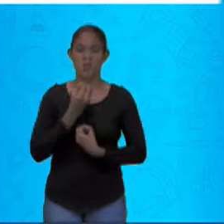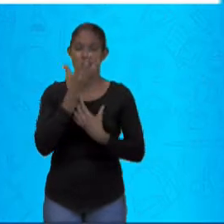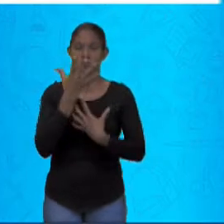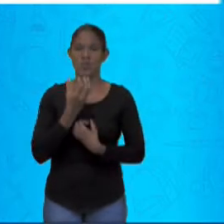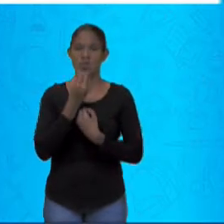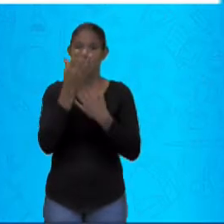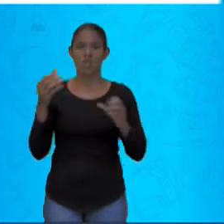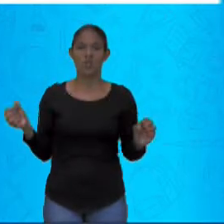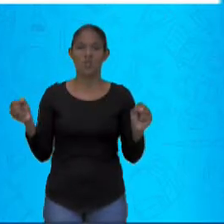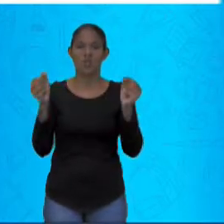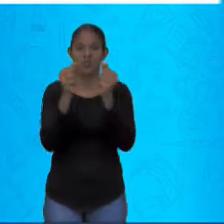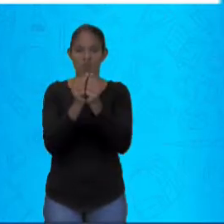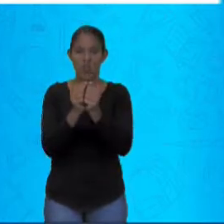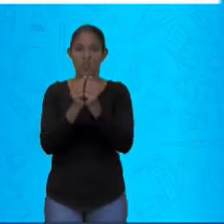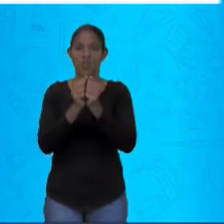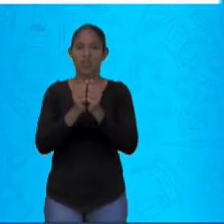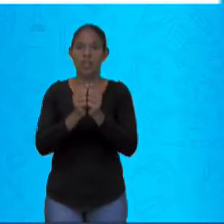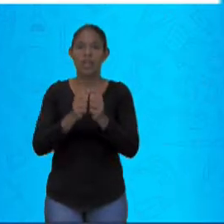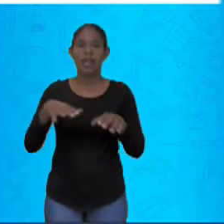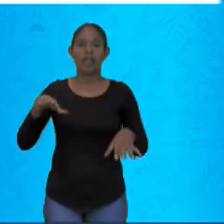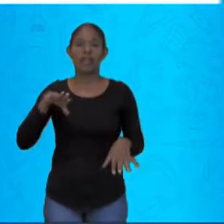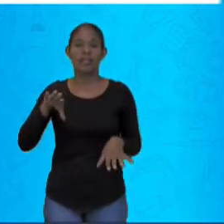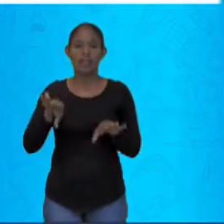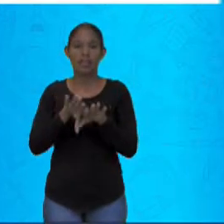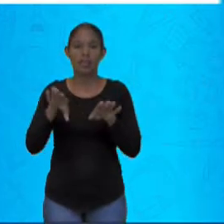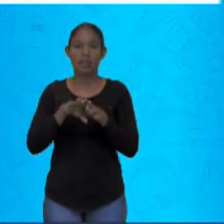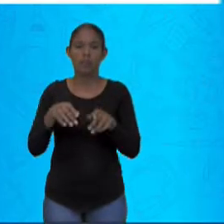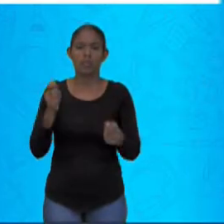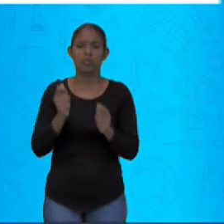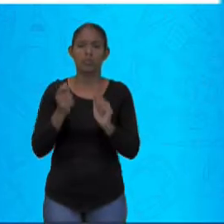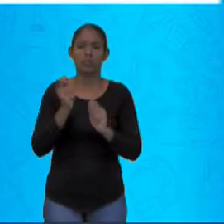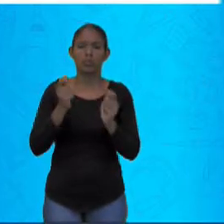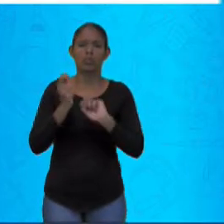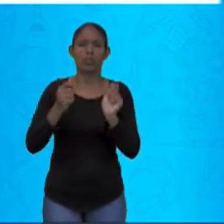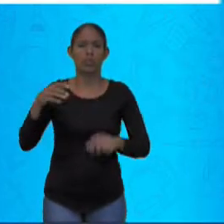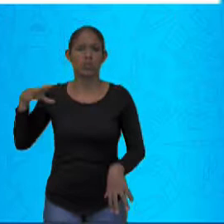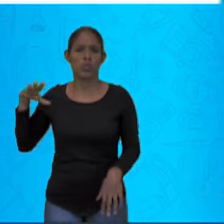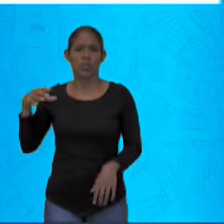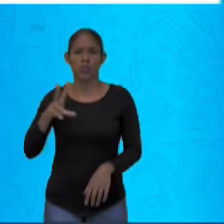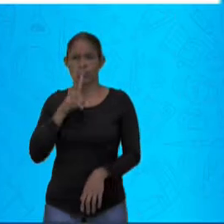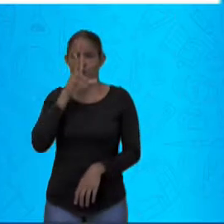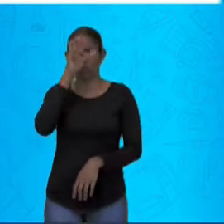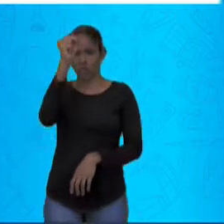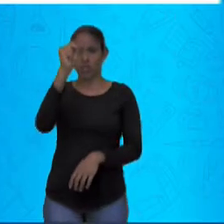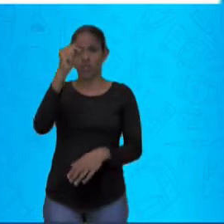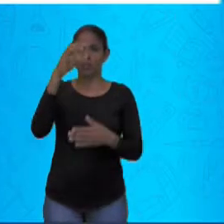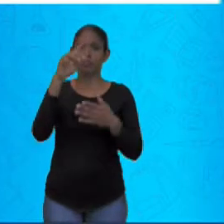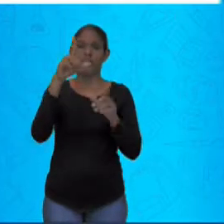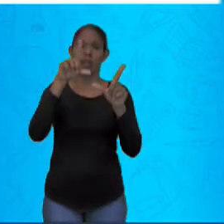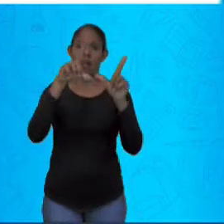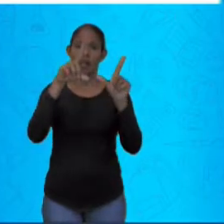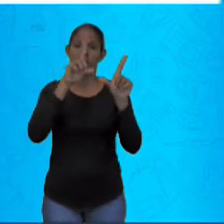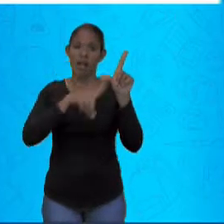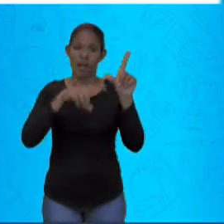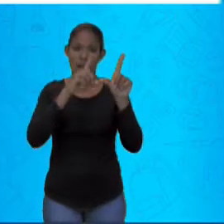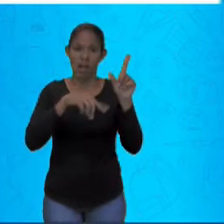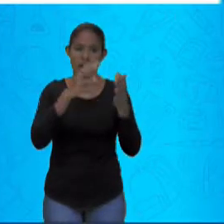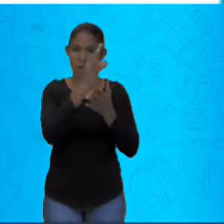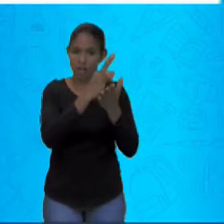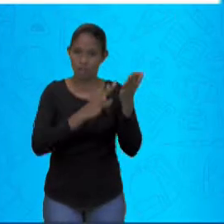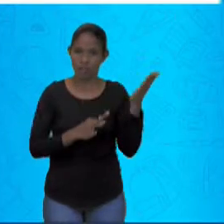tem uma batida forte, acelerada, e a letra vem em forma de discurso. Sim,